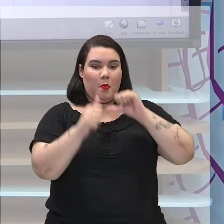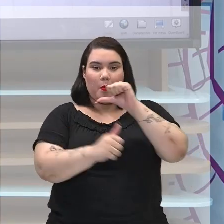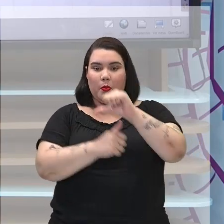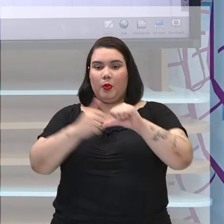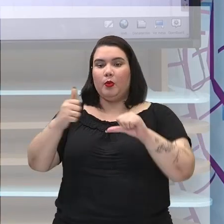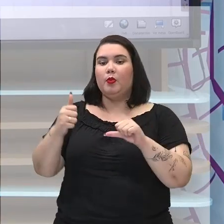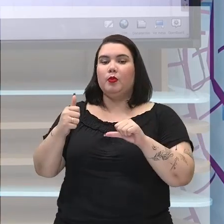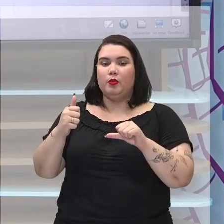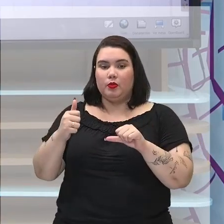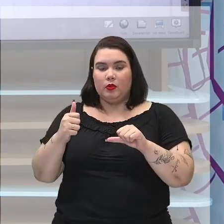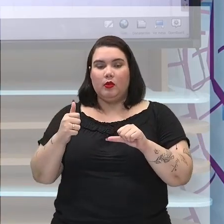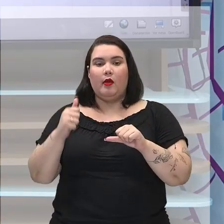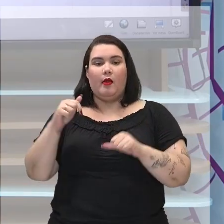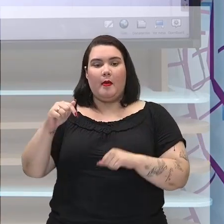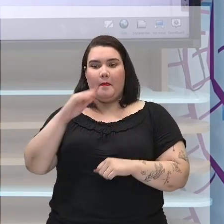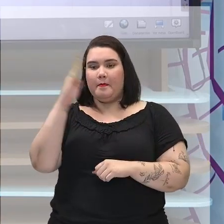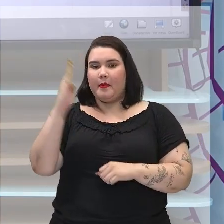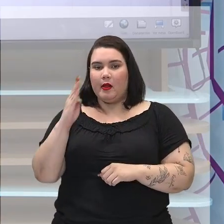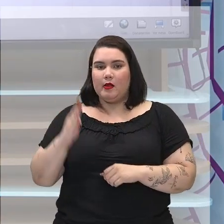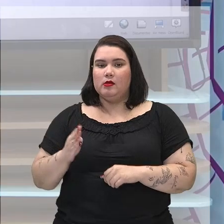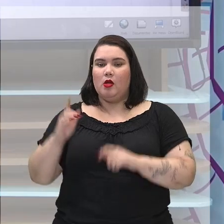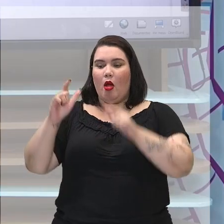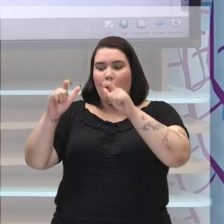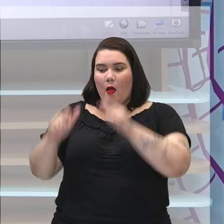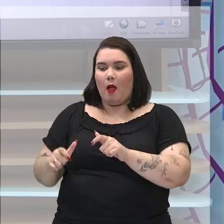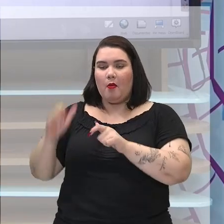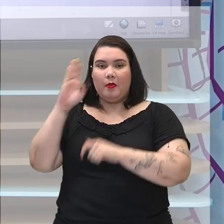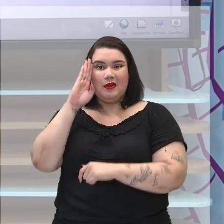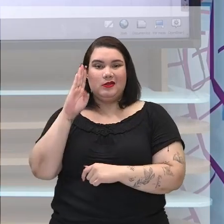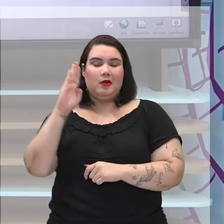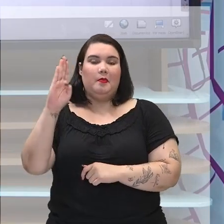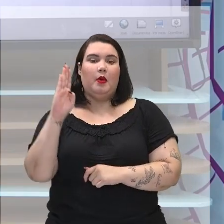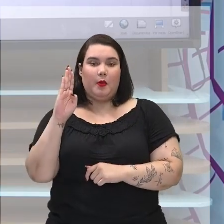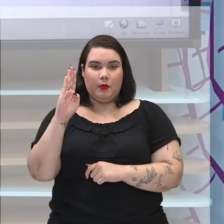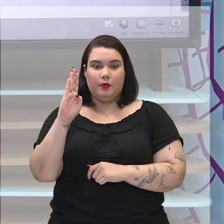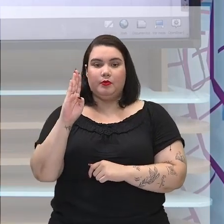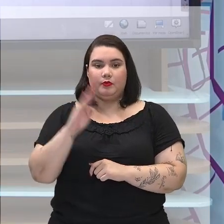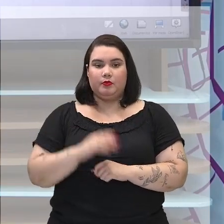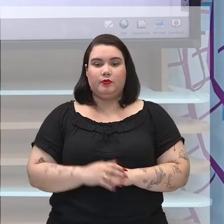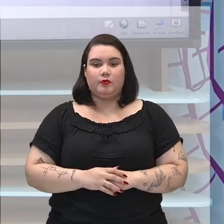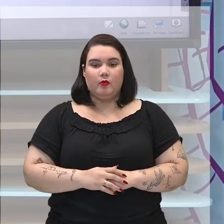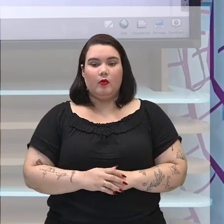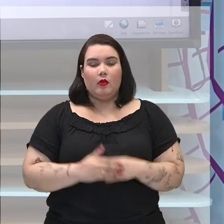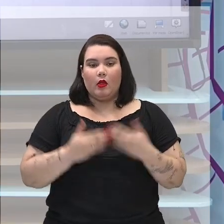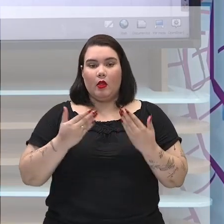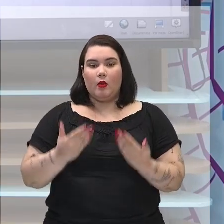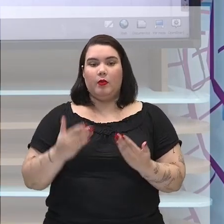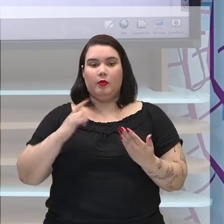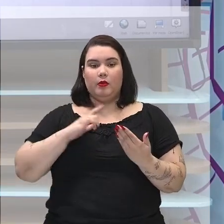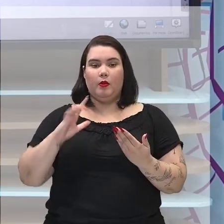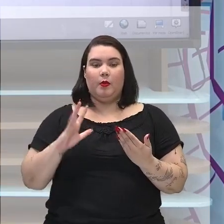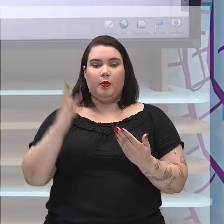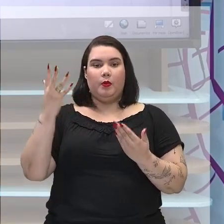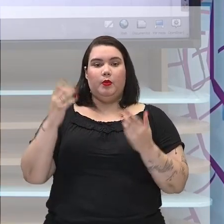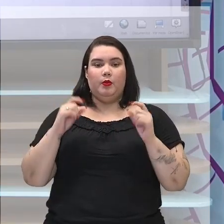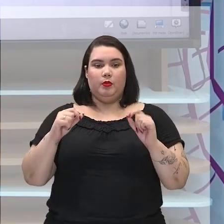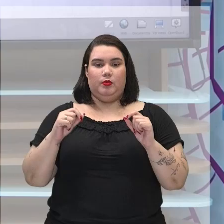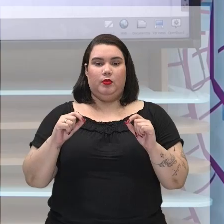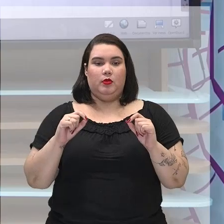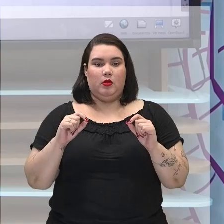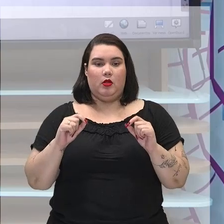Reino né agora o Brasil é a sede do Reino né tornando-se assim parte